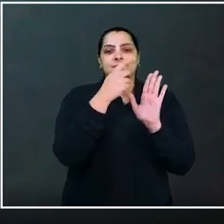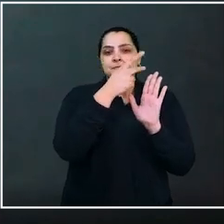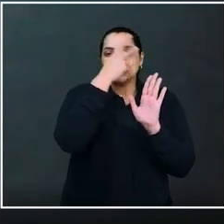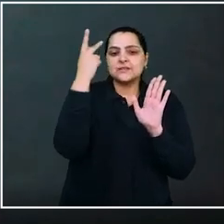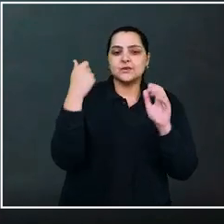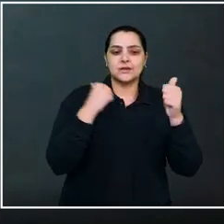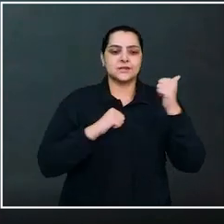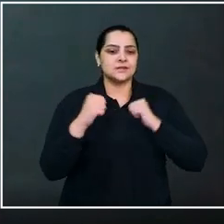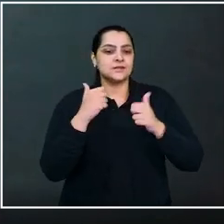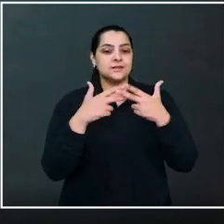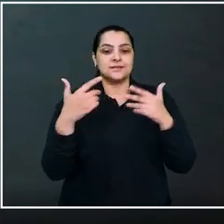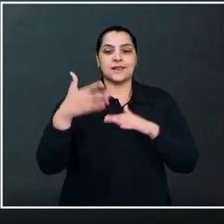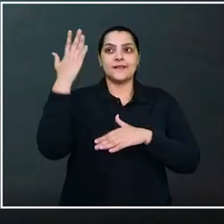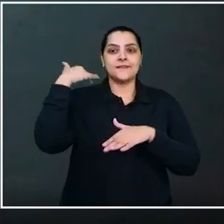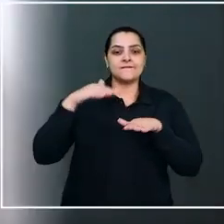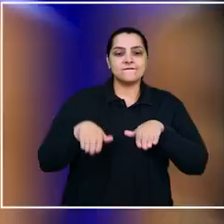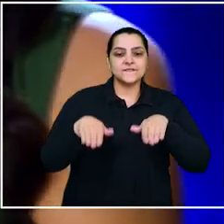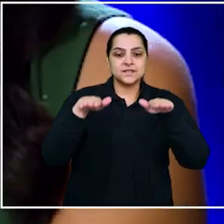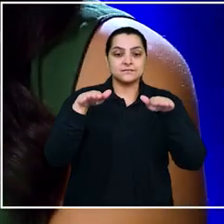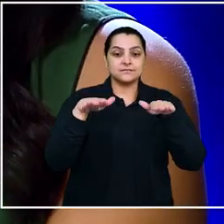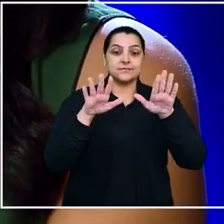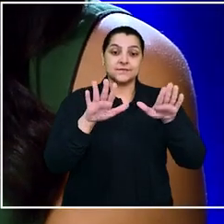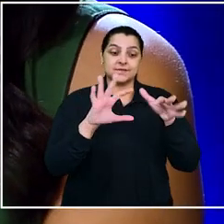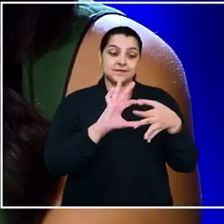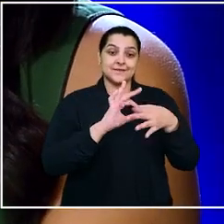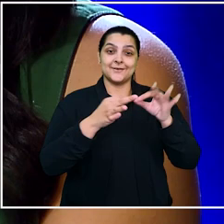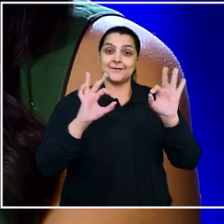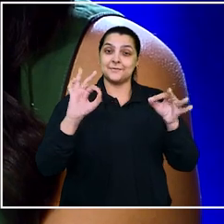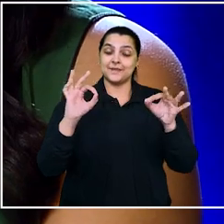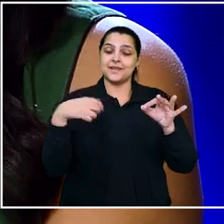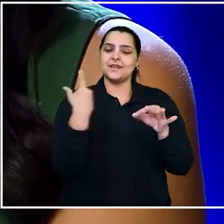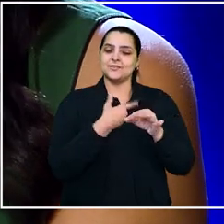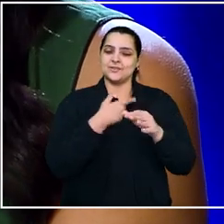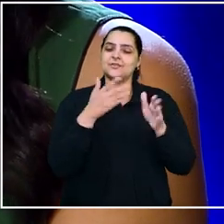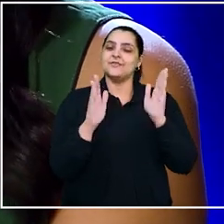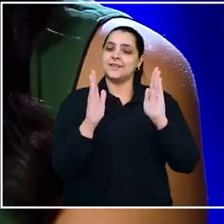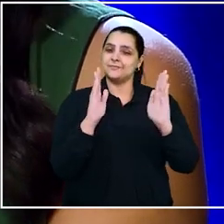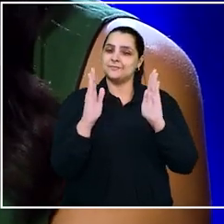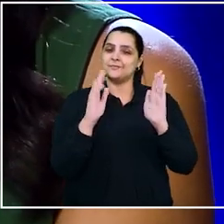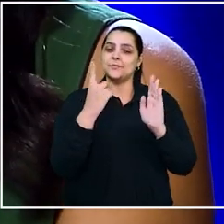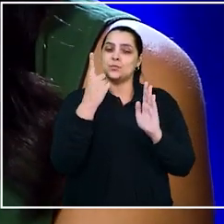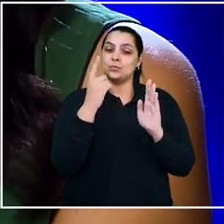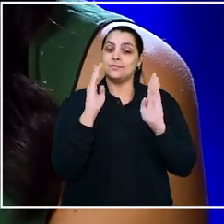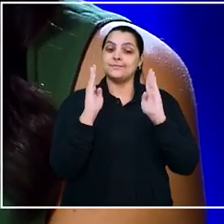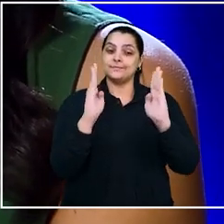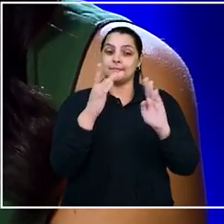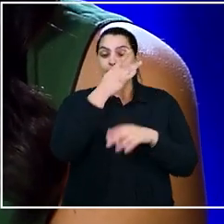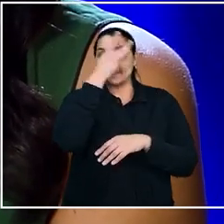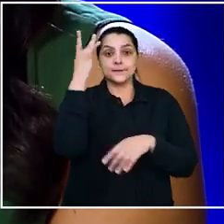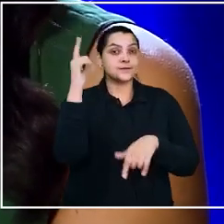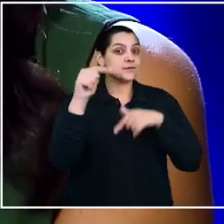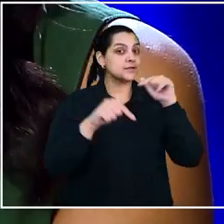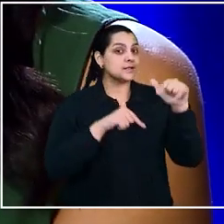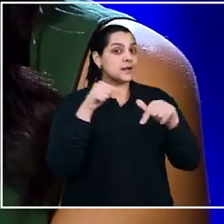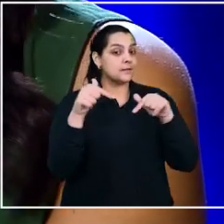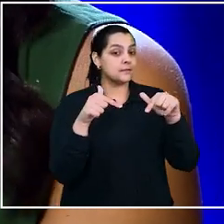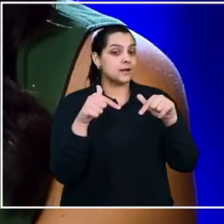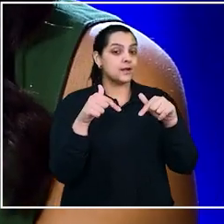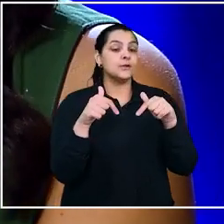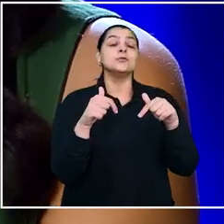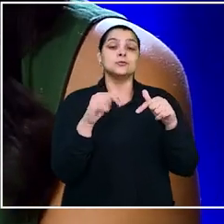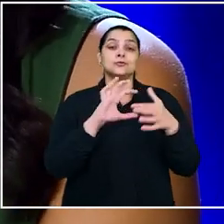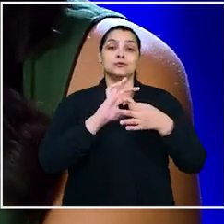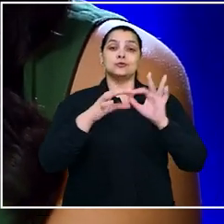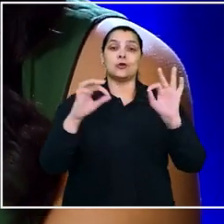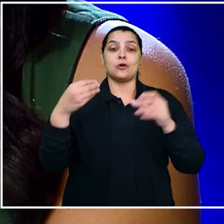fizeram parte da nossa infância. E em ano de Olimpíada, gente está preparando um episódio bem legal sobre pessoas que trabalham